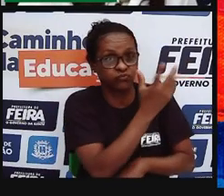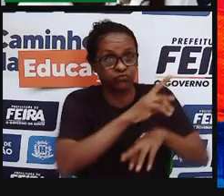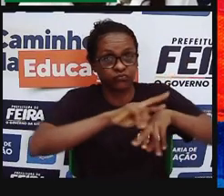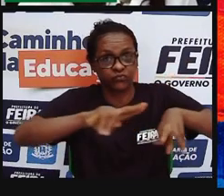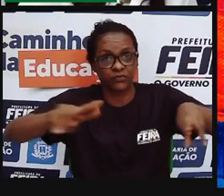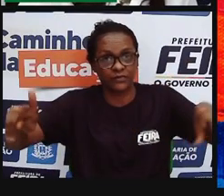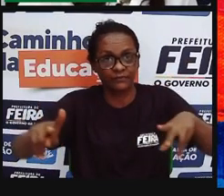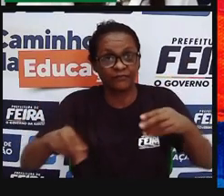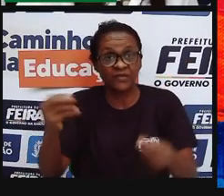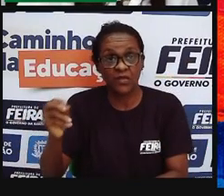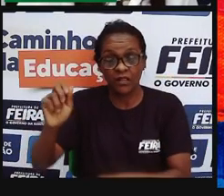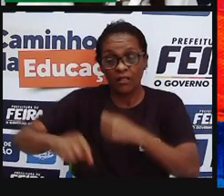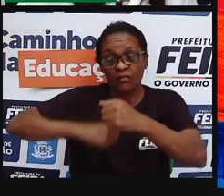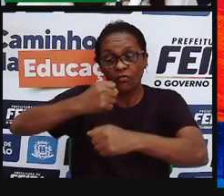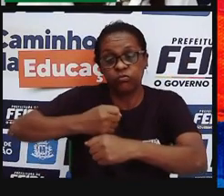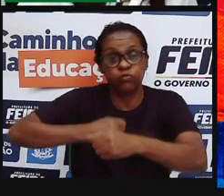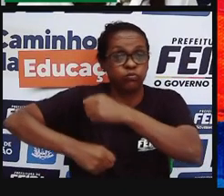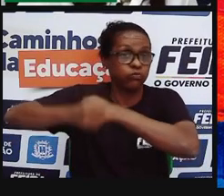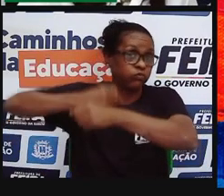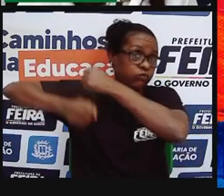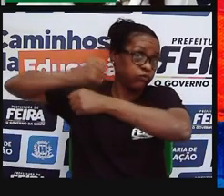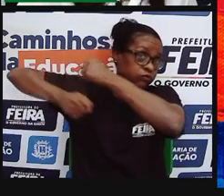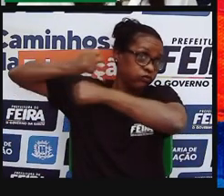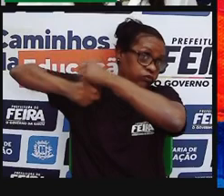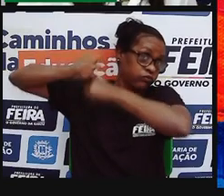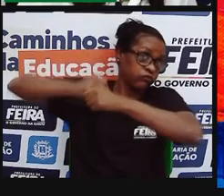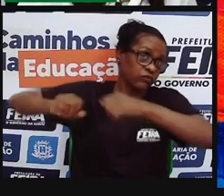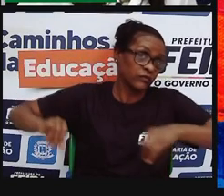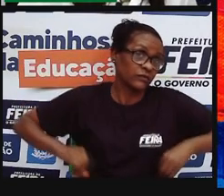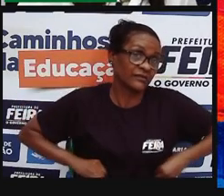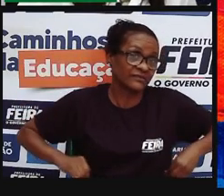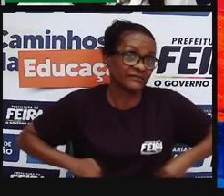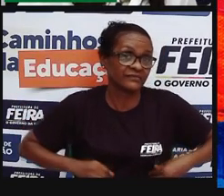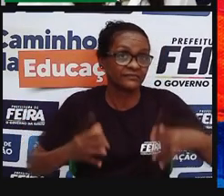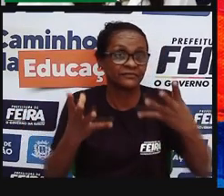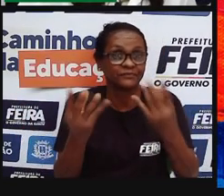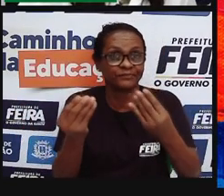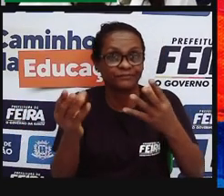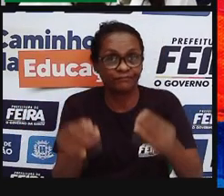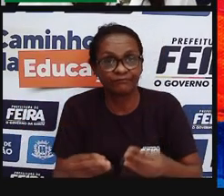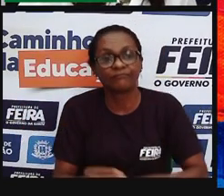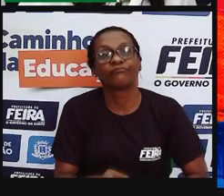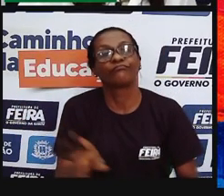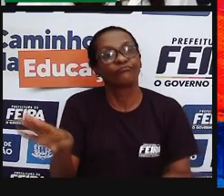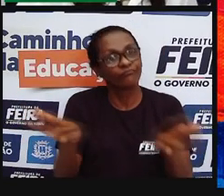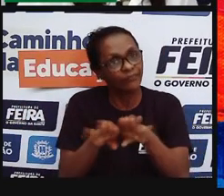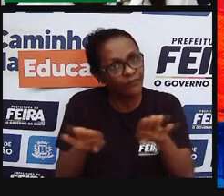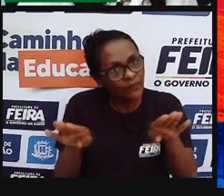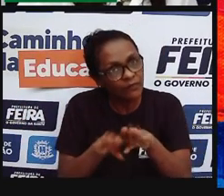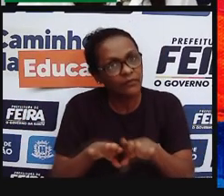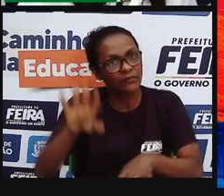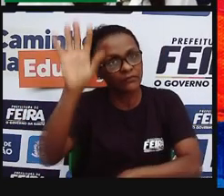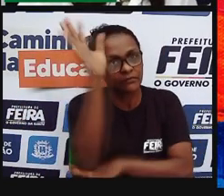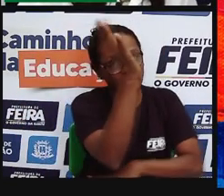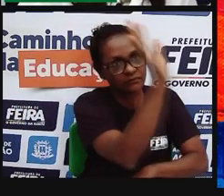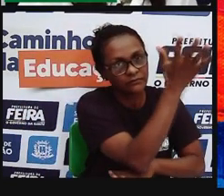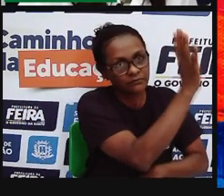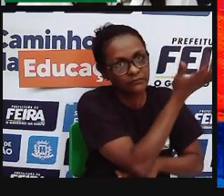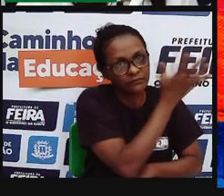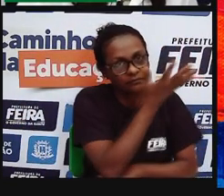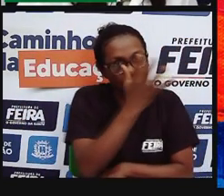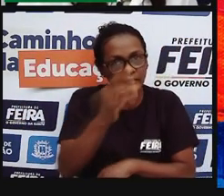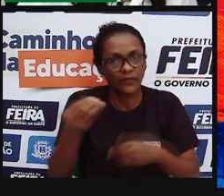últimos anos, tem sofrido, né, esse bioma Amazônia e o Cerrado também, tem sofrido